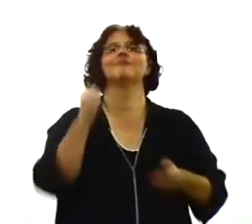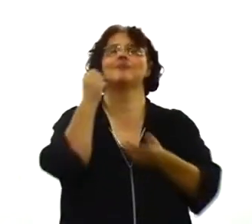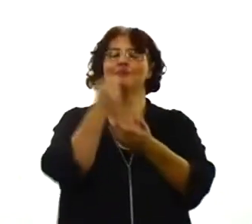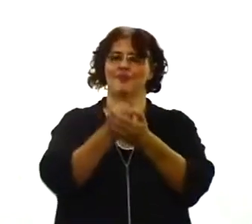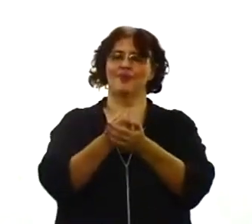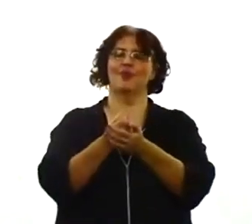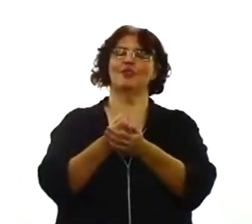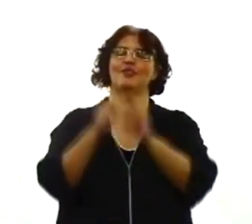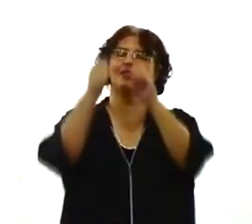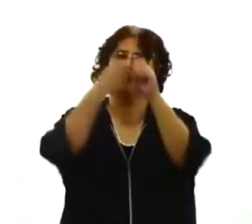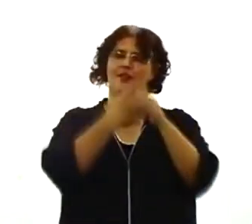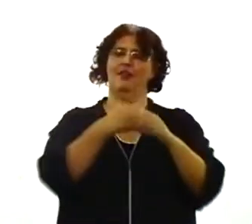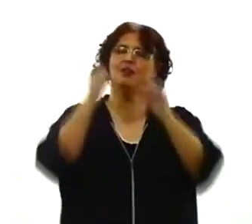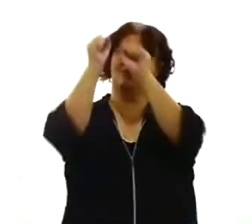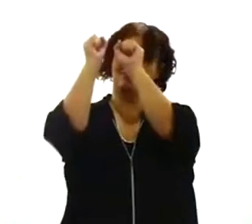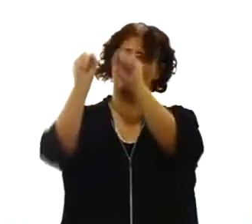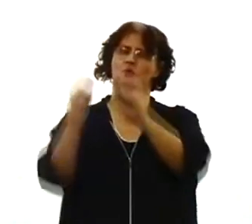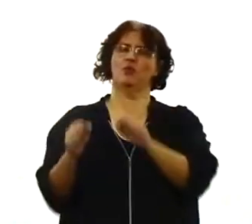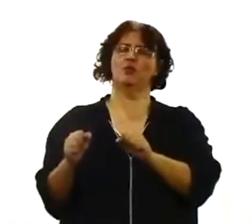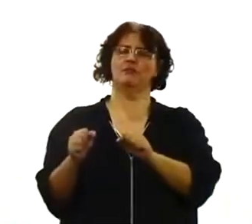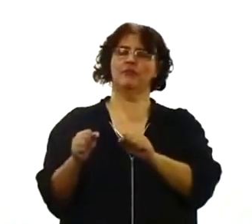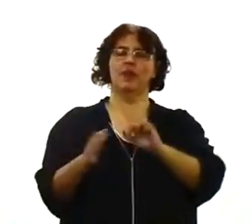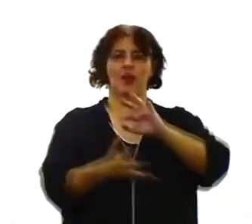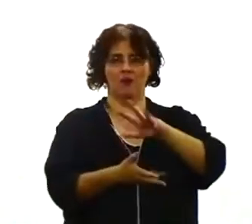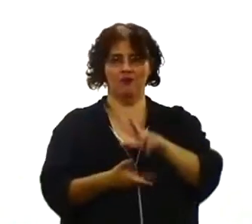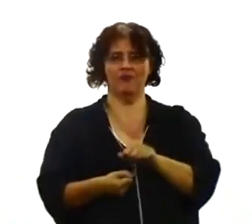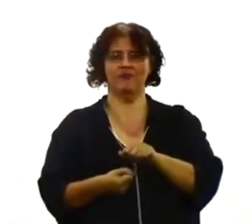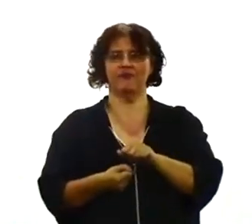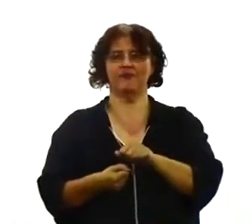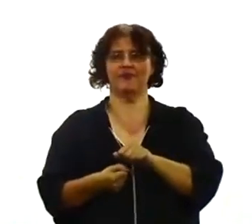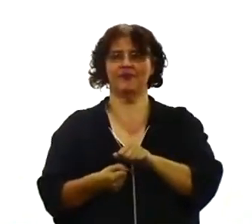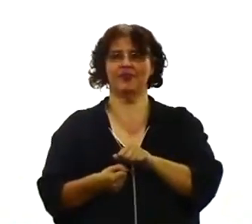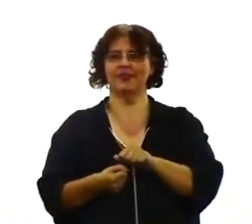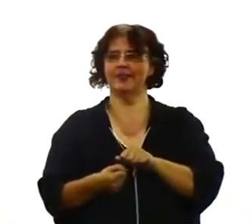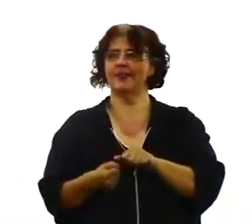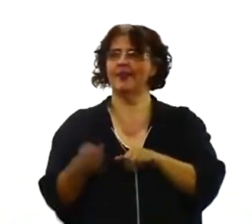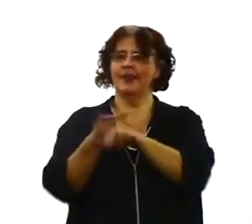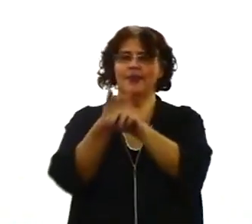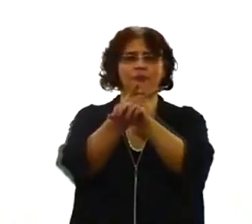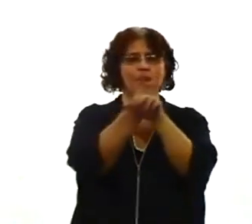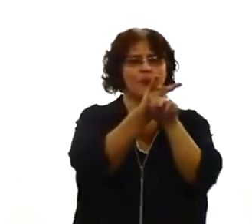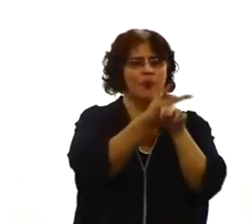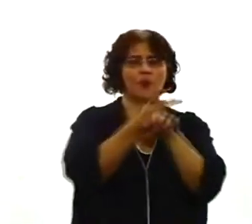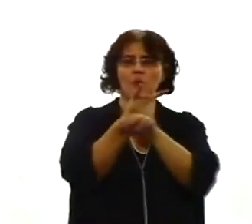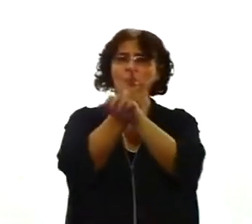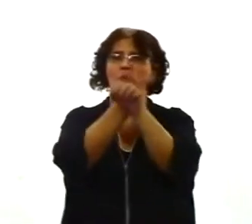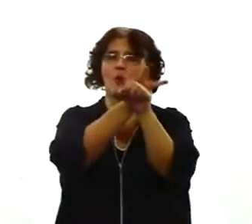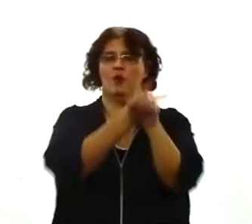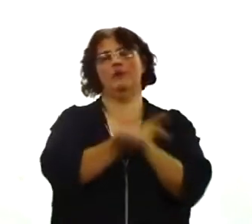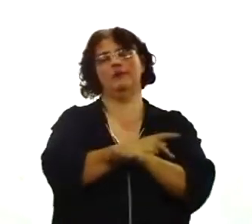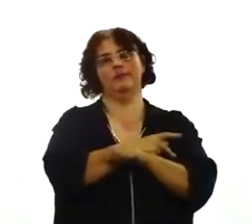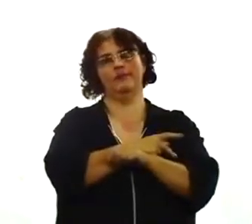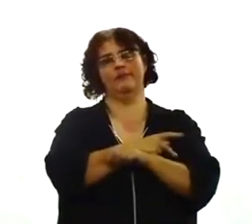Nós estamos em busca, a humanidade está em busca para a solução, para vencer um vírus.